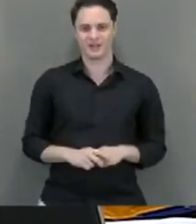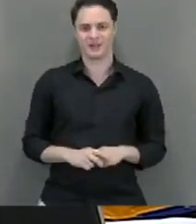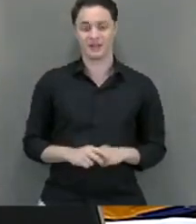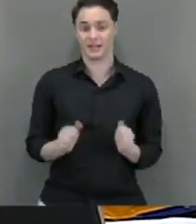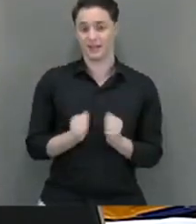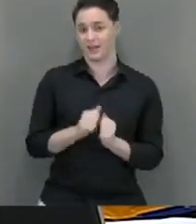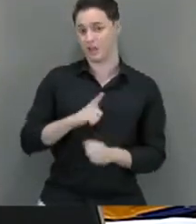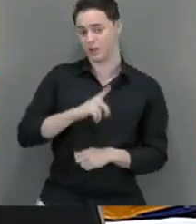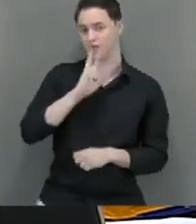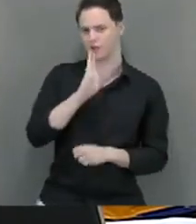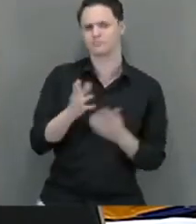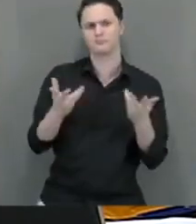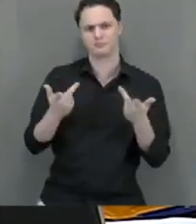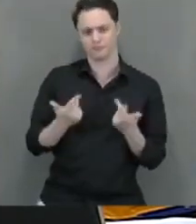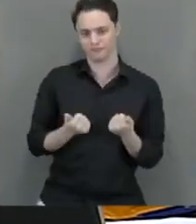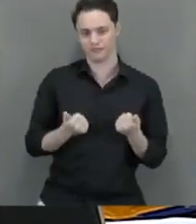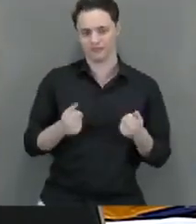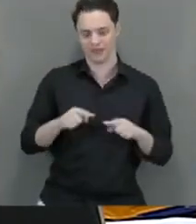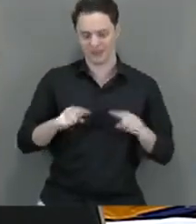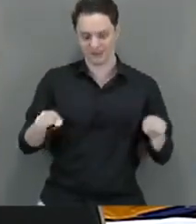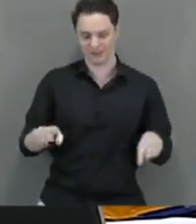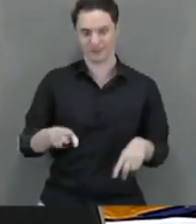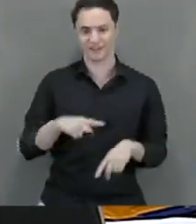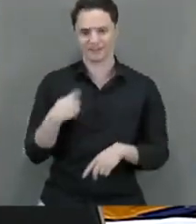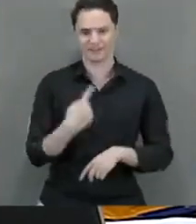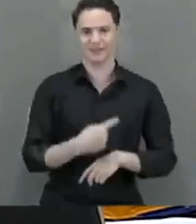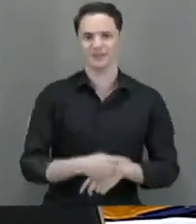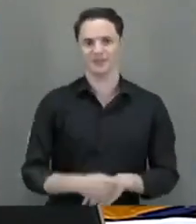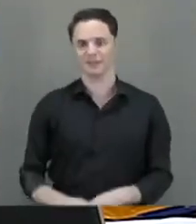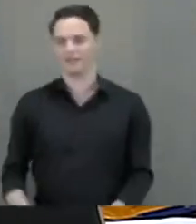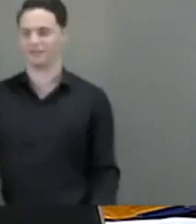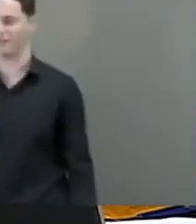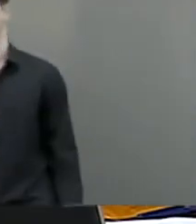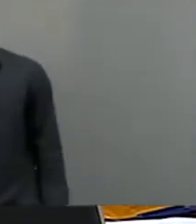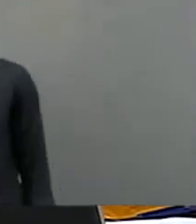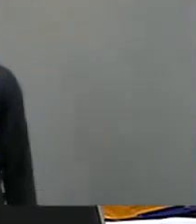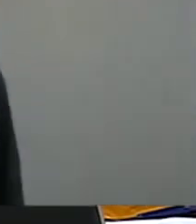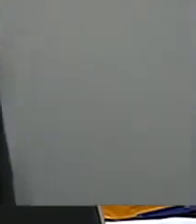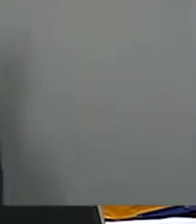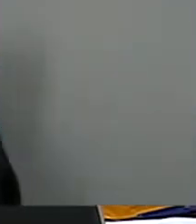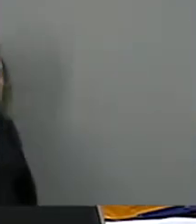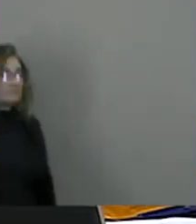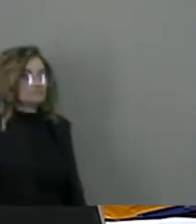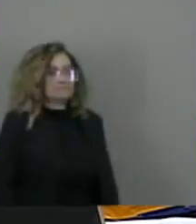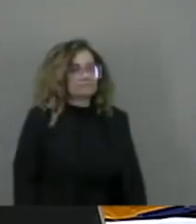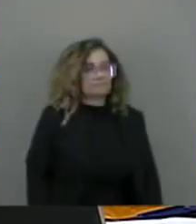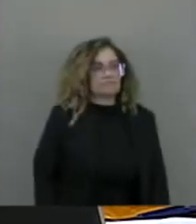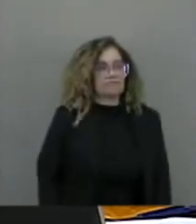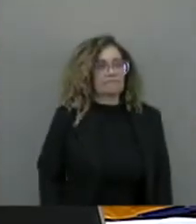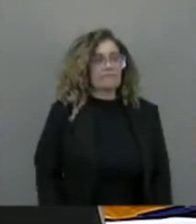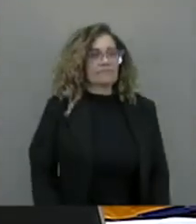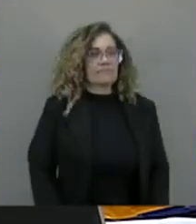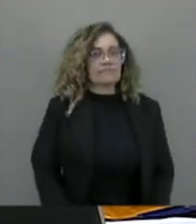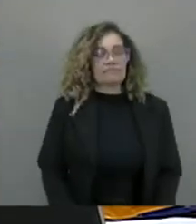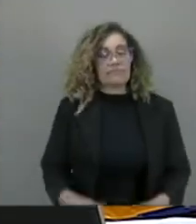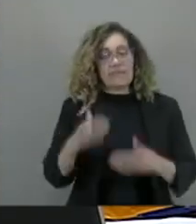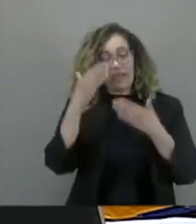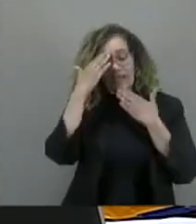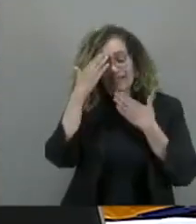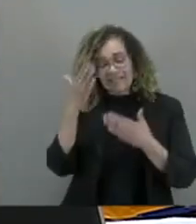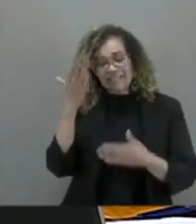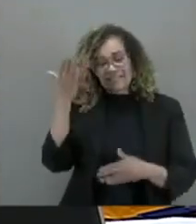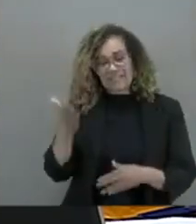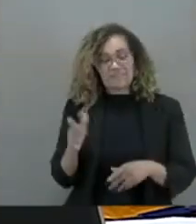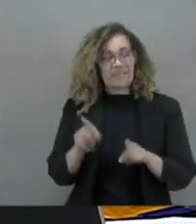resultados maravilhosos. Então, em homenagem ao meu compadre, doutor Albino Coimbra Neto, agradecimento a ti,